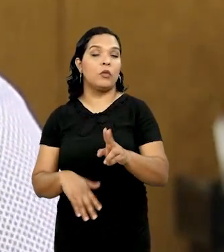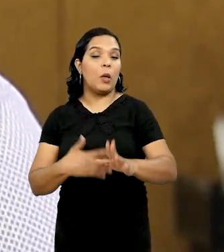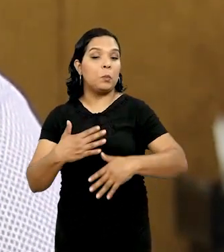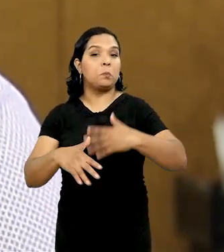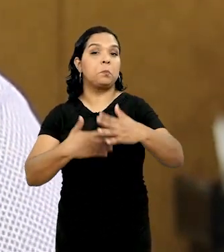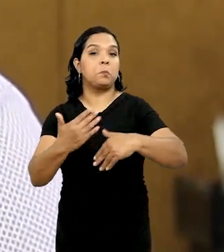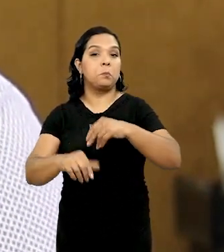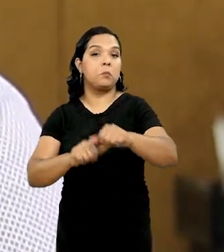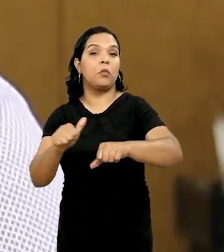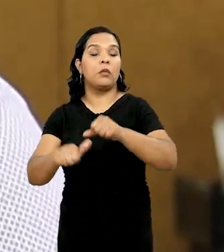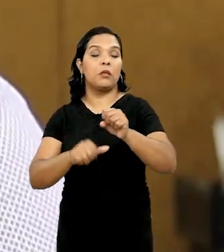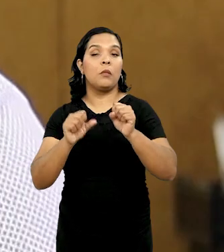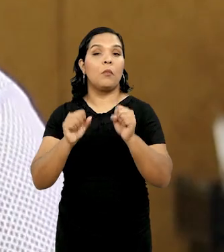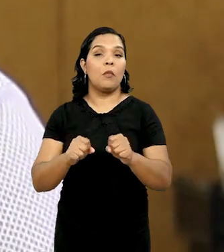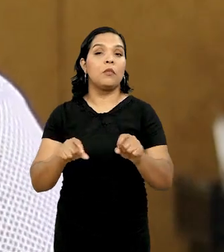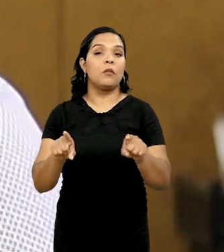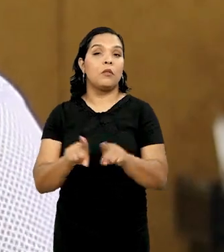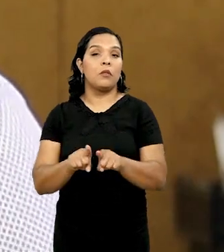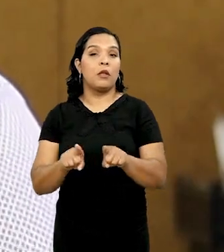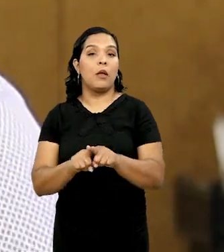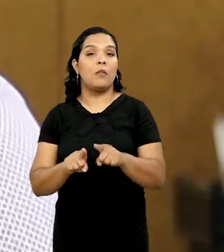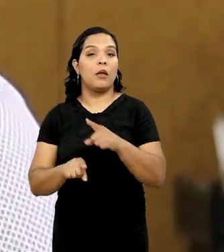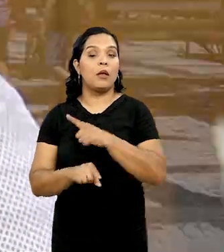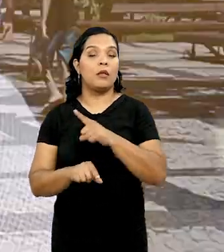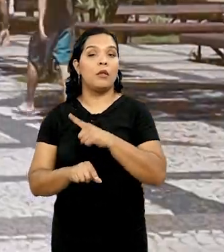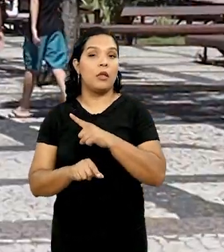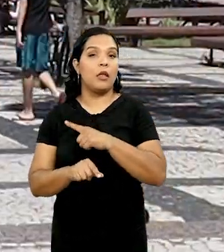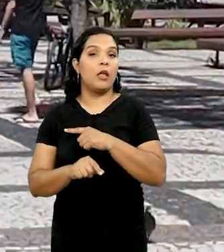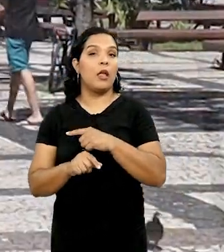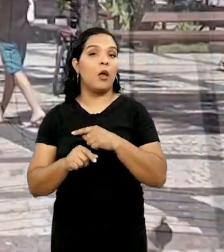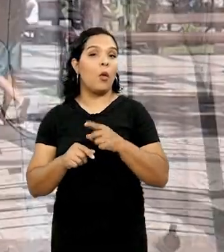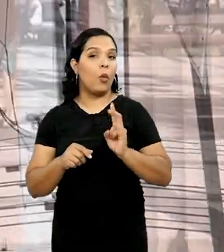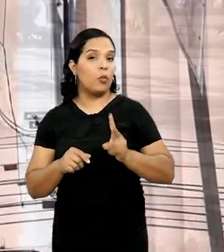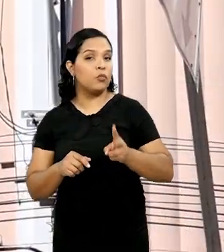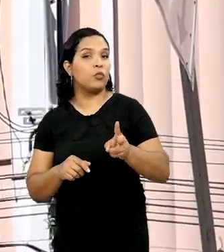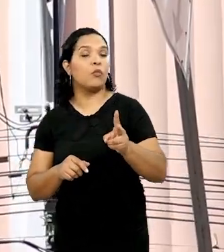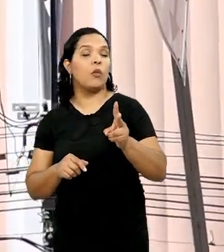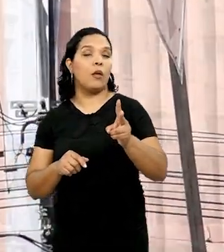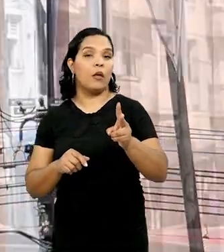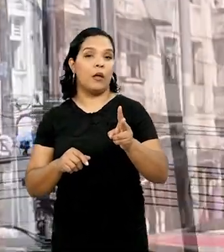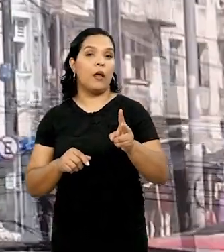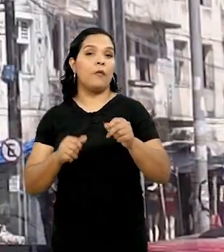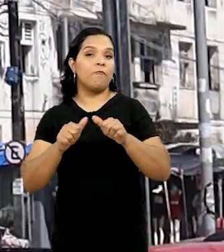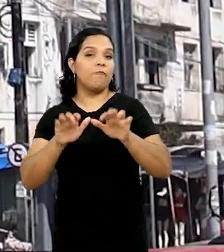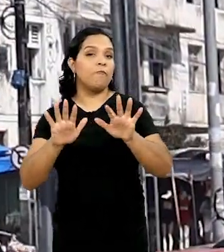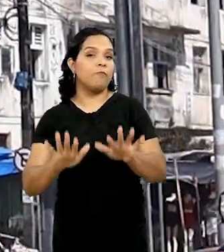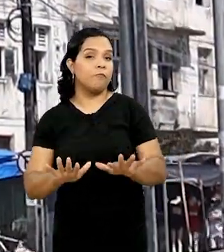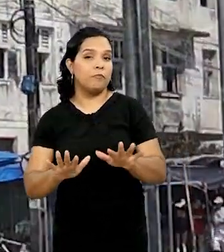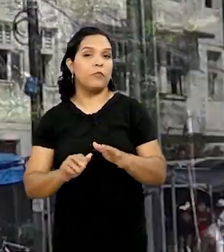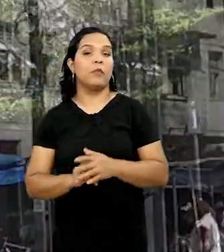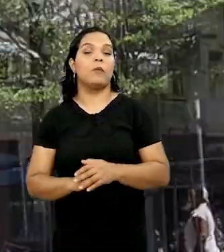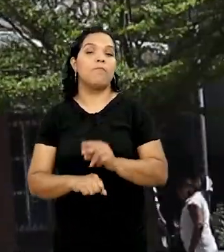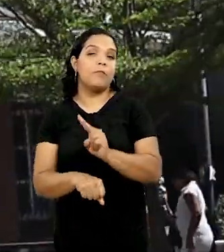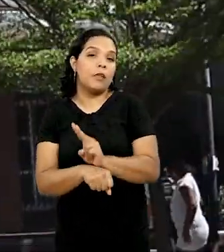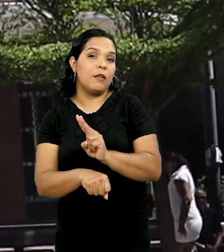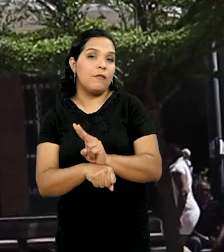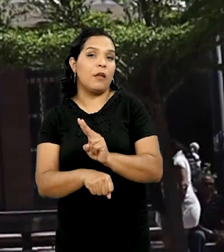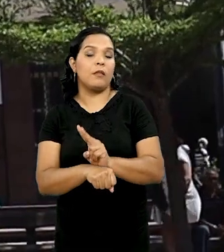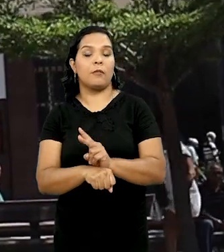dinâmicas contemporâneas, eles possam ter a sua integridade física preservada.